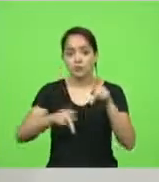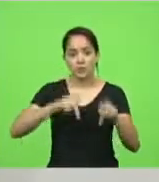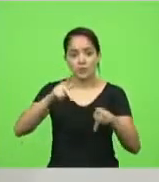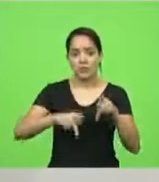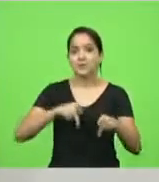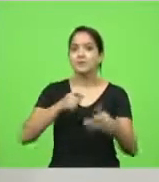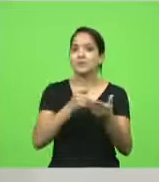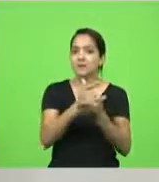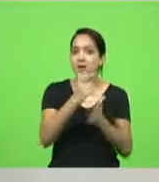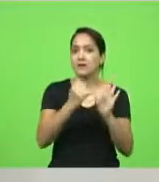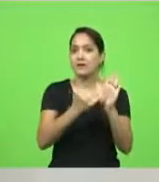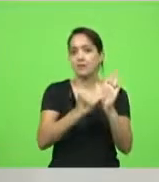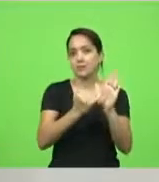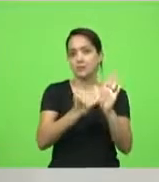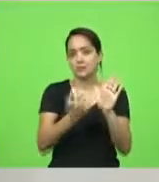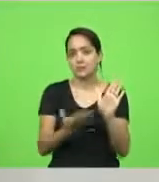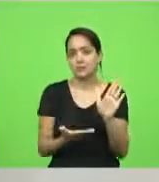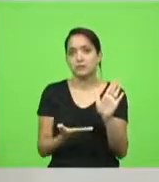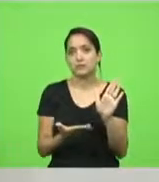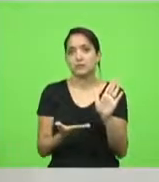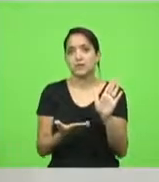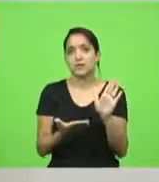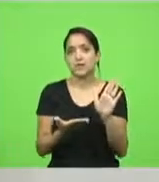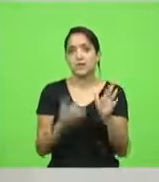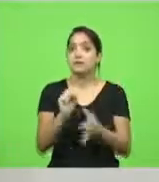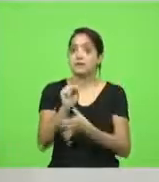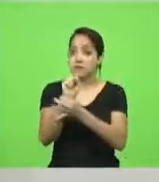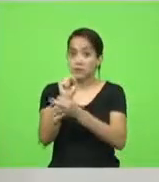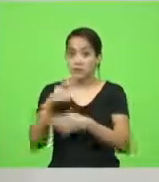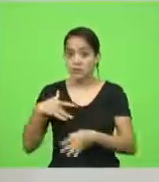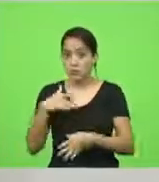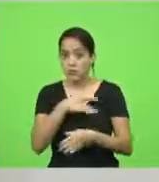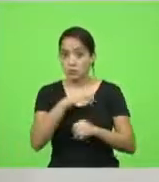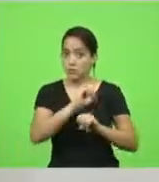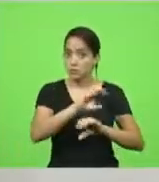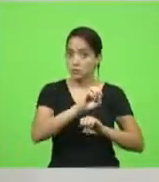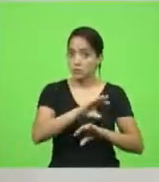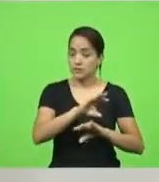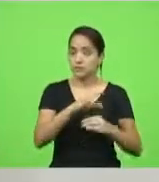para poder ter segurança, saúde e educação.